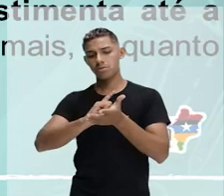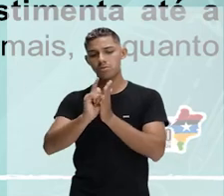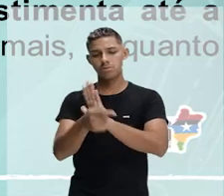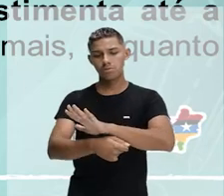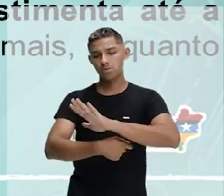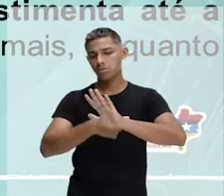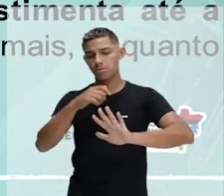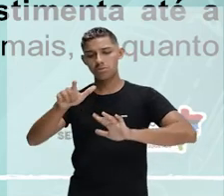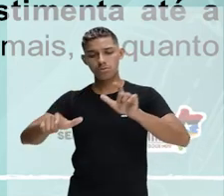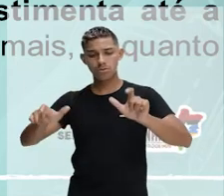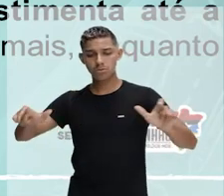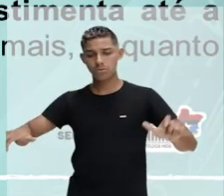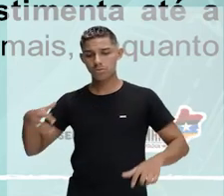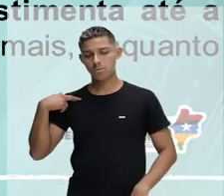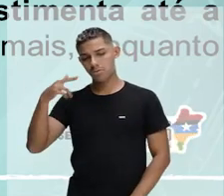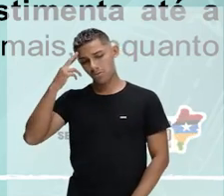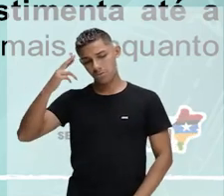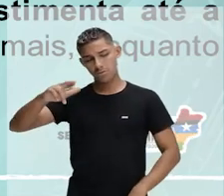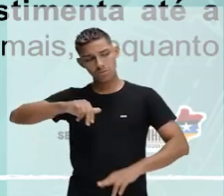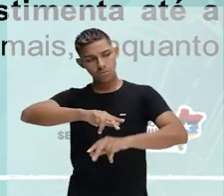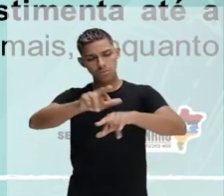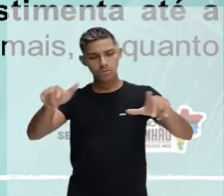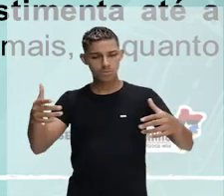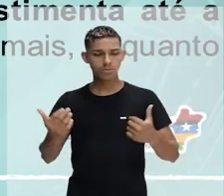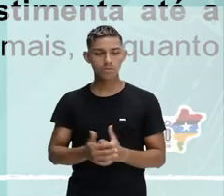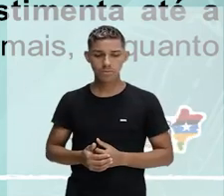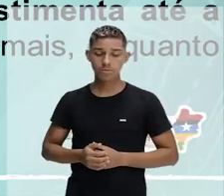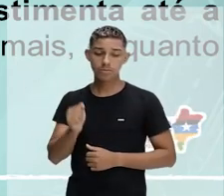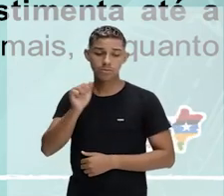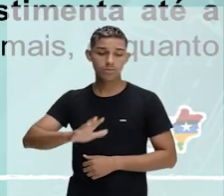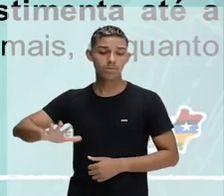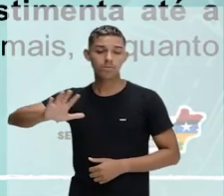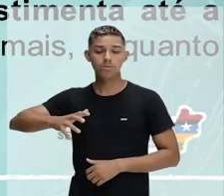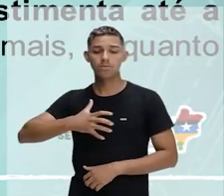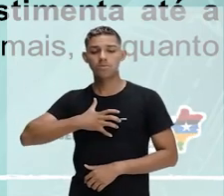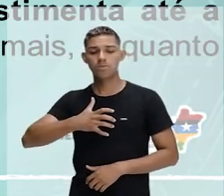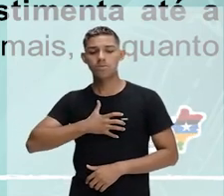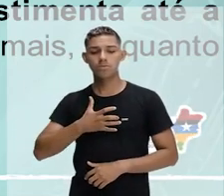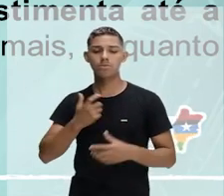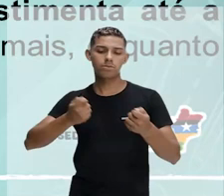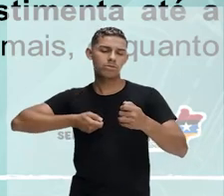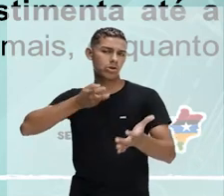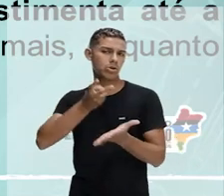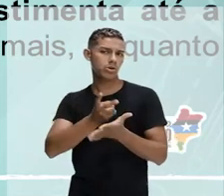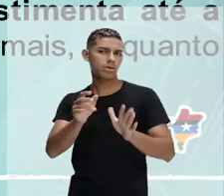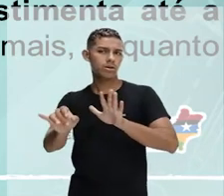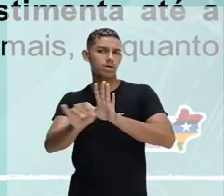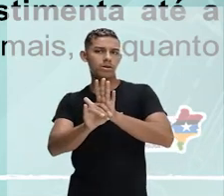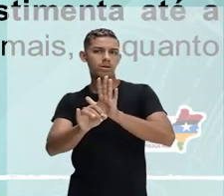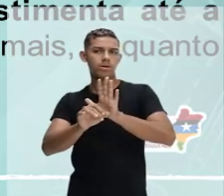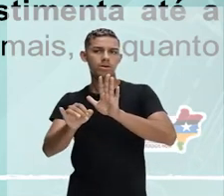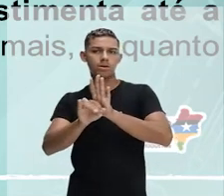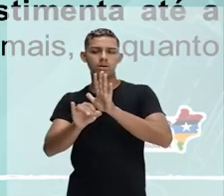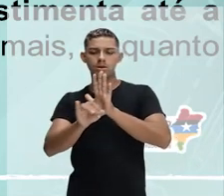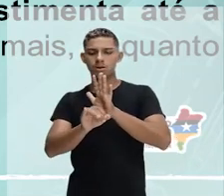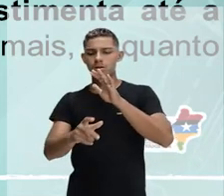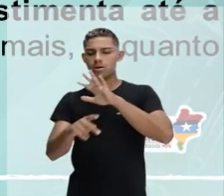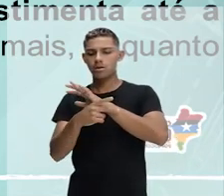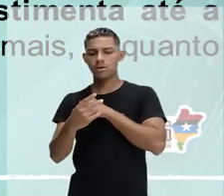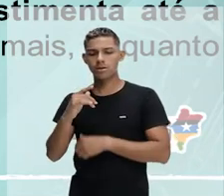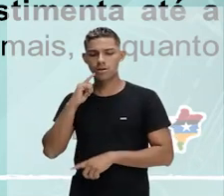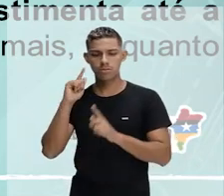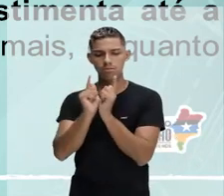sexualidade, religião, etc. Para gerarem sentimento de pertencimento e de identidade, os grupos desenvolvem